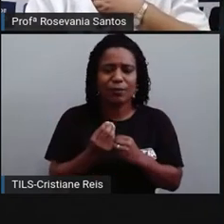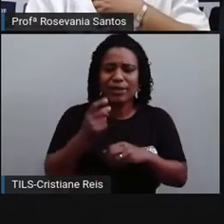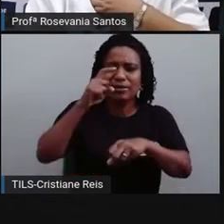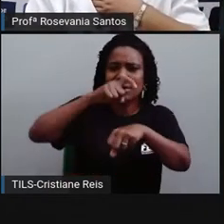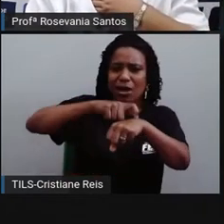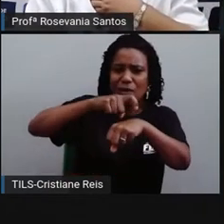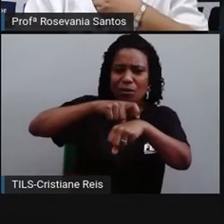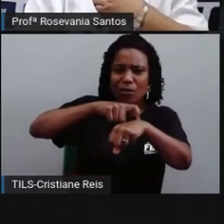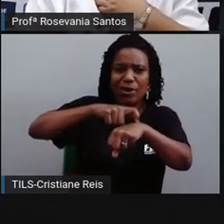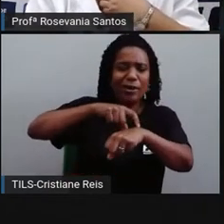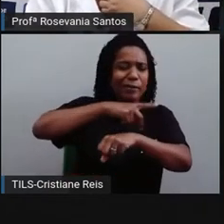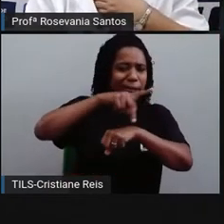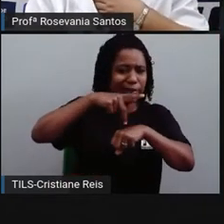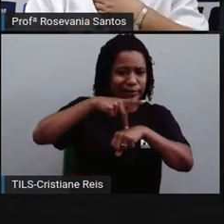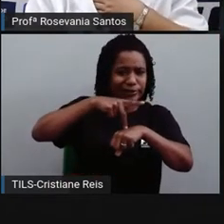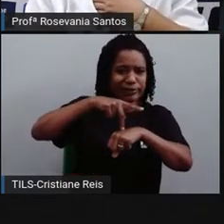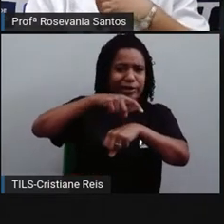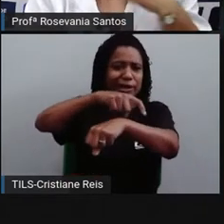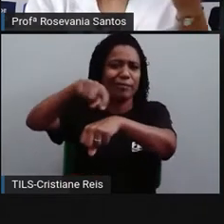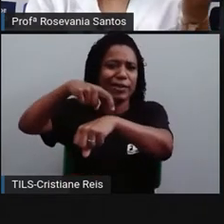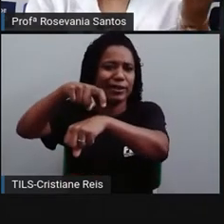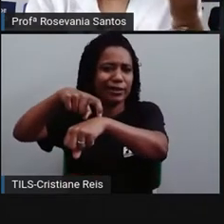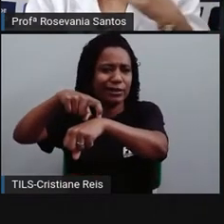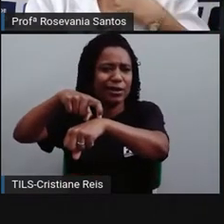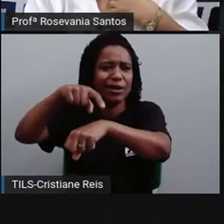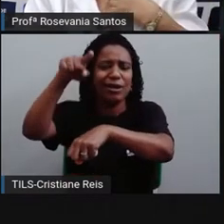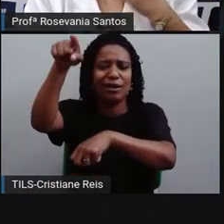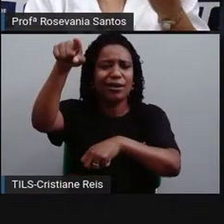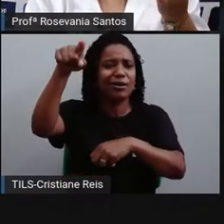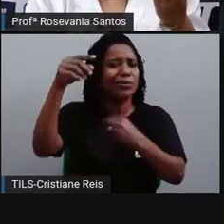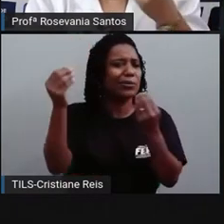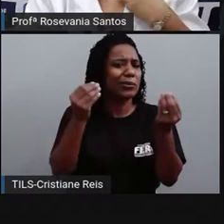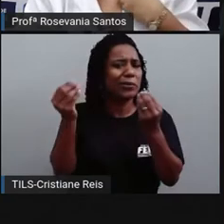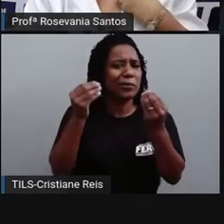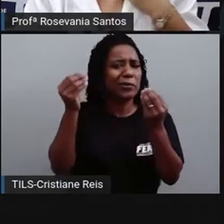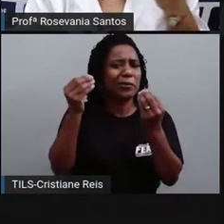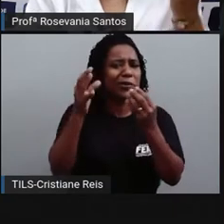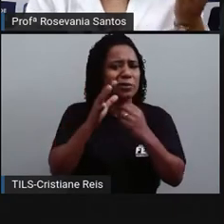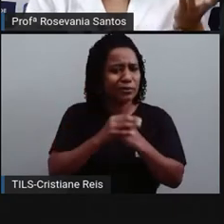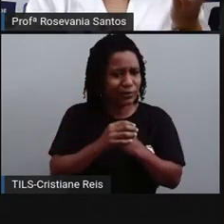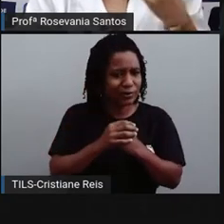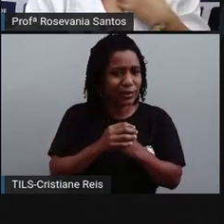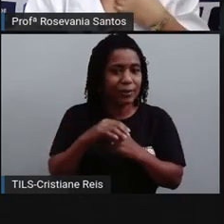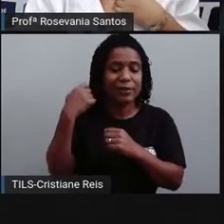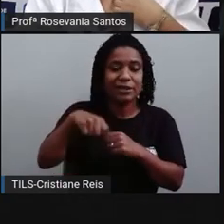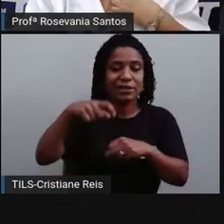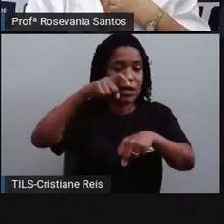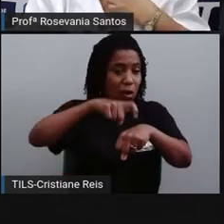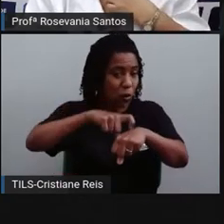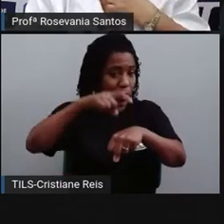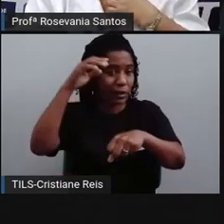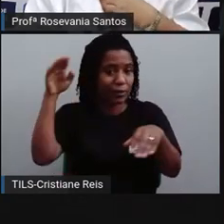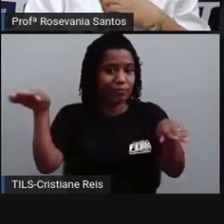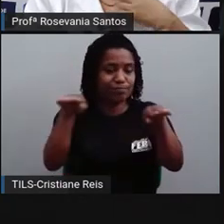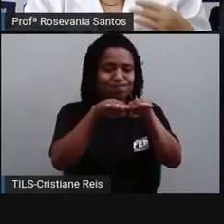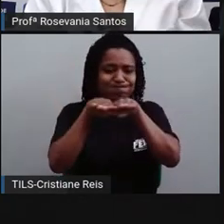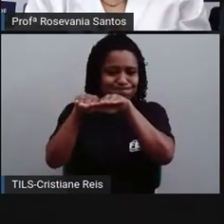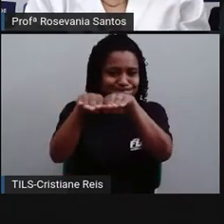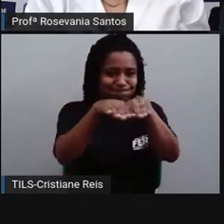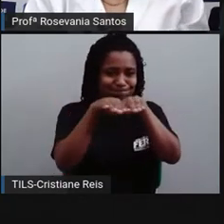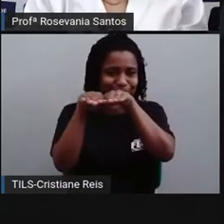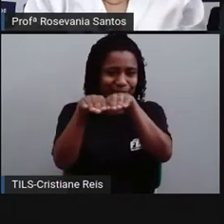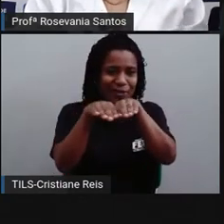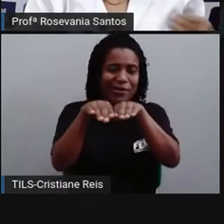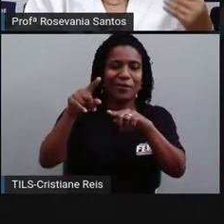internacional e sanar o problema, né? De ter que estar usando relógio de sol, a torcerida, ou relógio de areia, né? Bora dizer